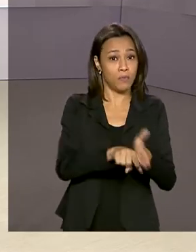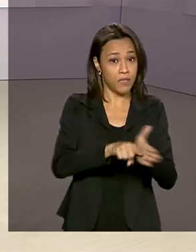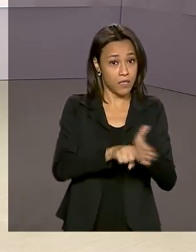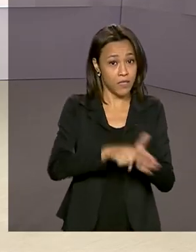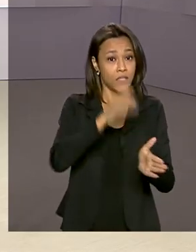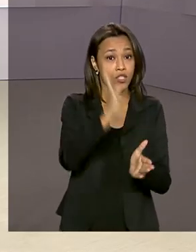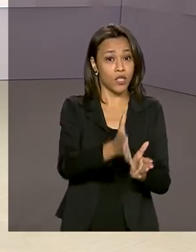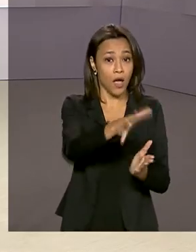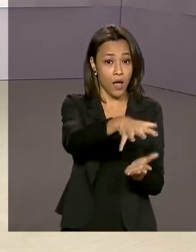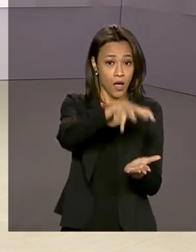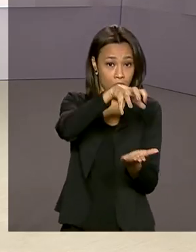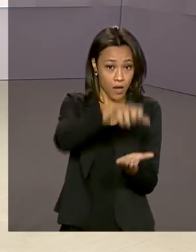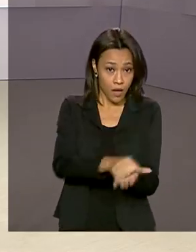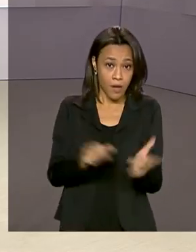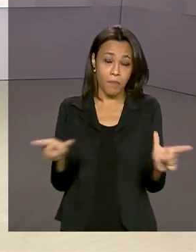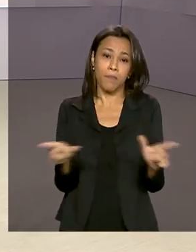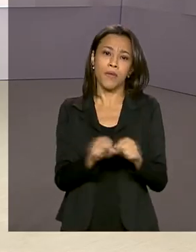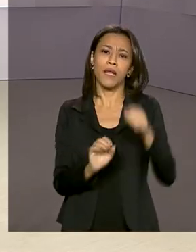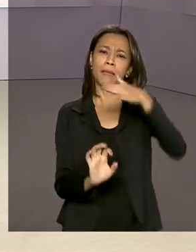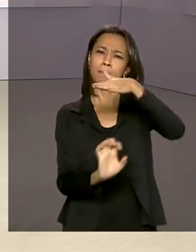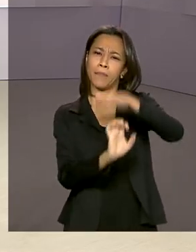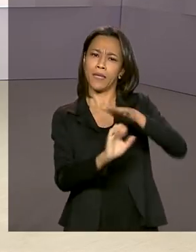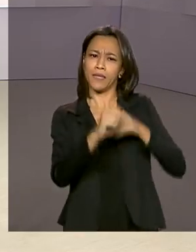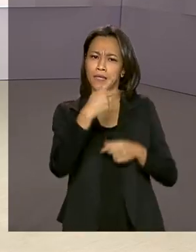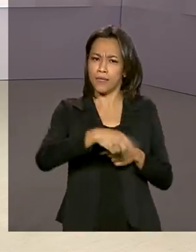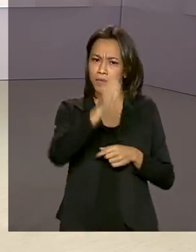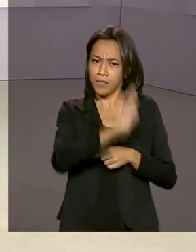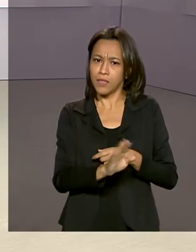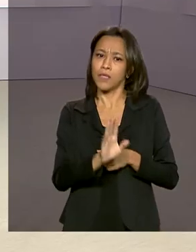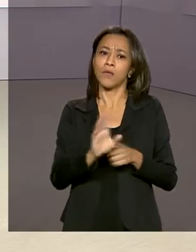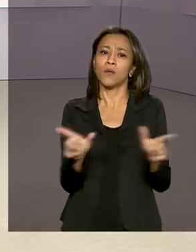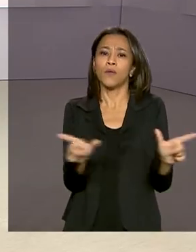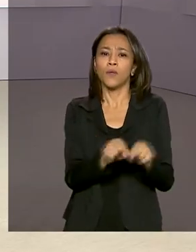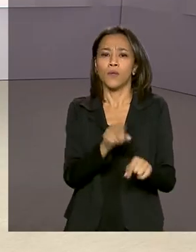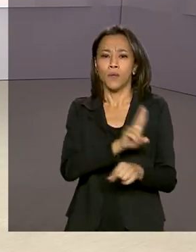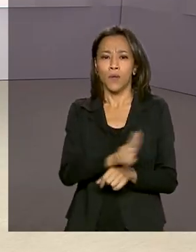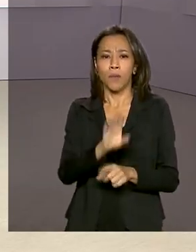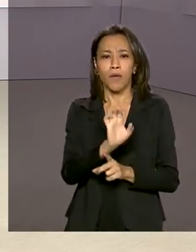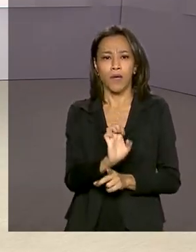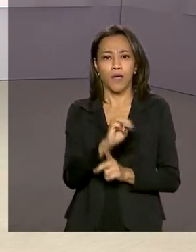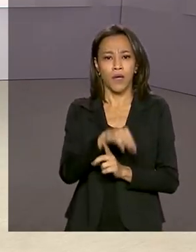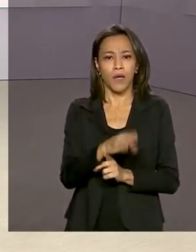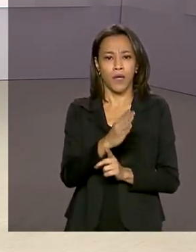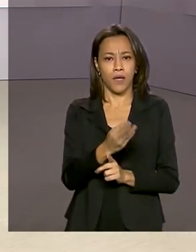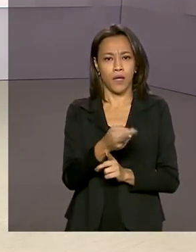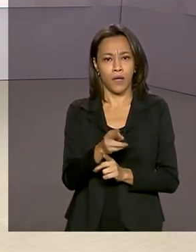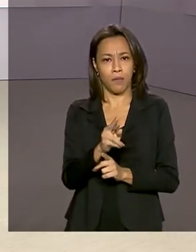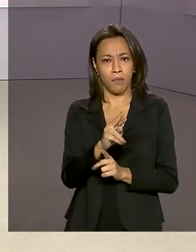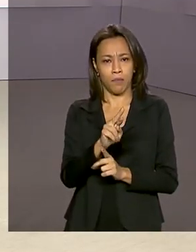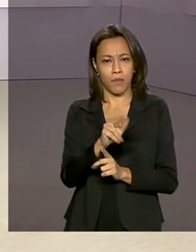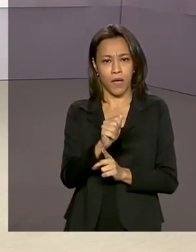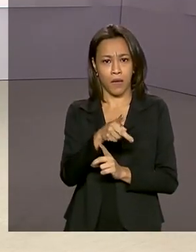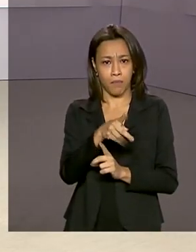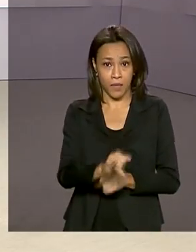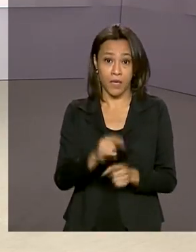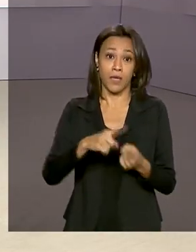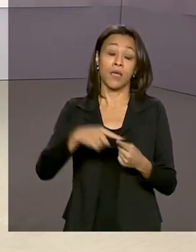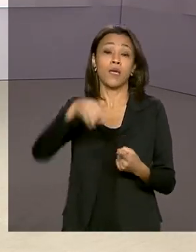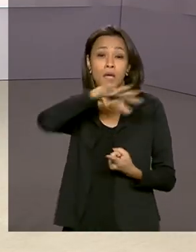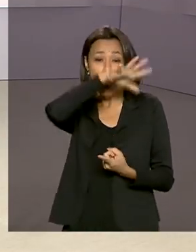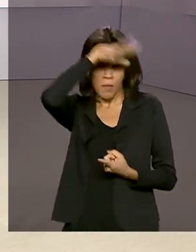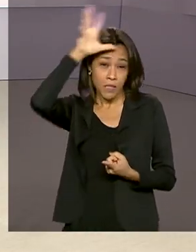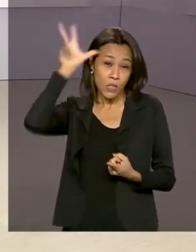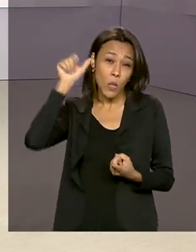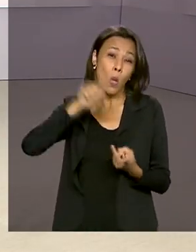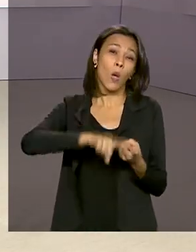Empresa Brasileira de Pesquisa e Inovação Industrial, a Embrapi. São polos de inovação nos institutos federais do Amazonas, Goiás,